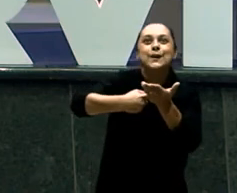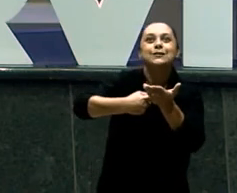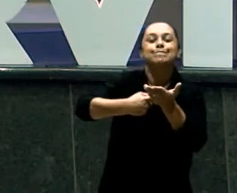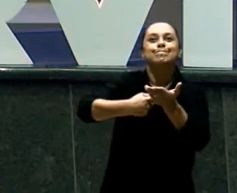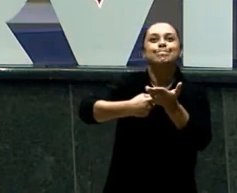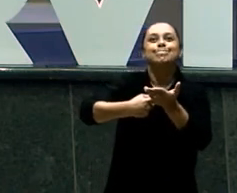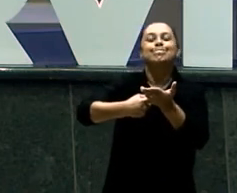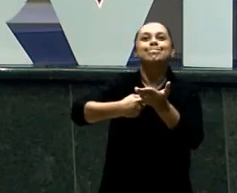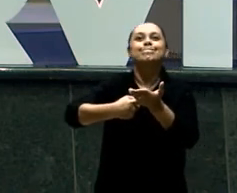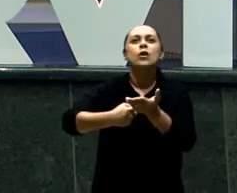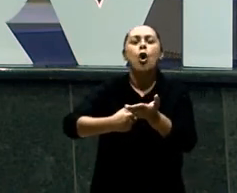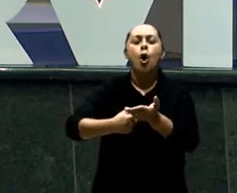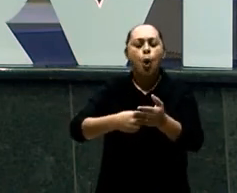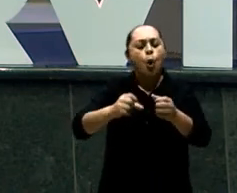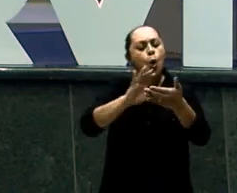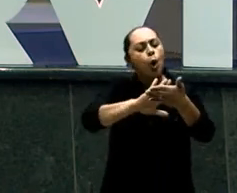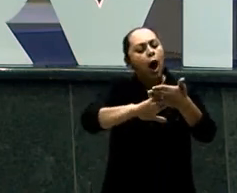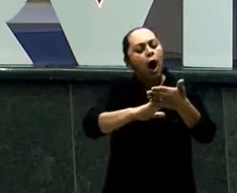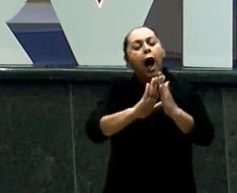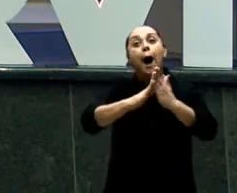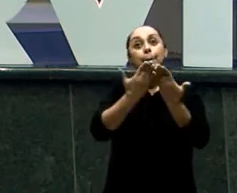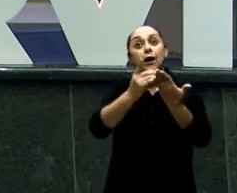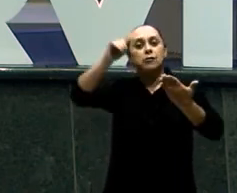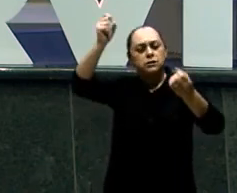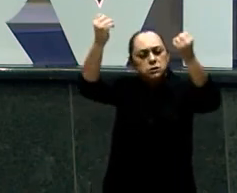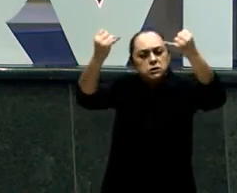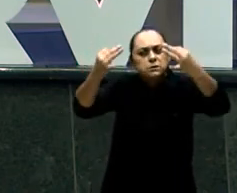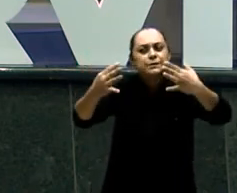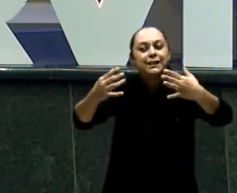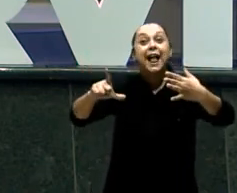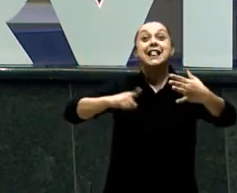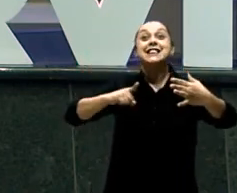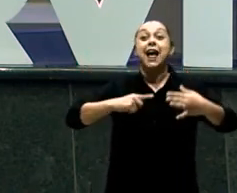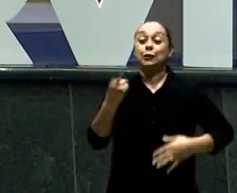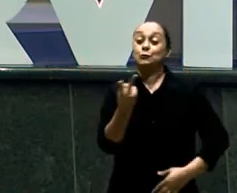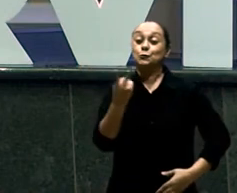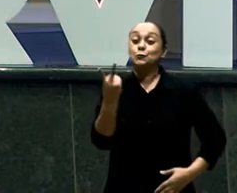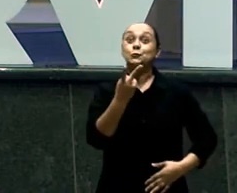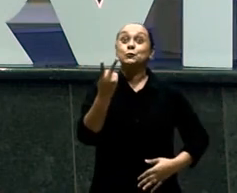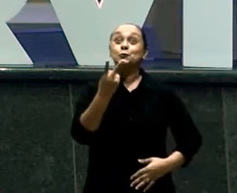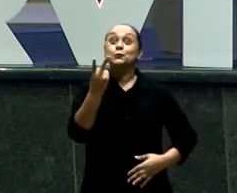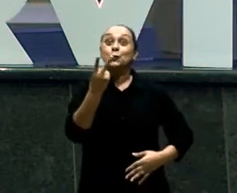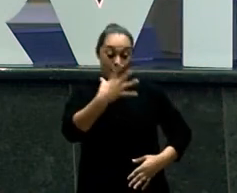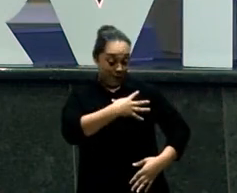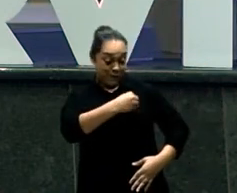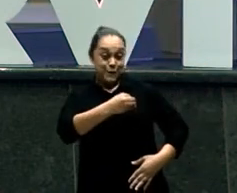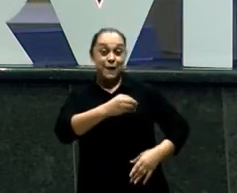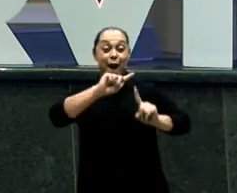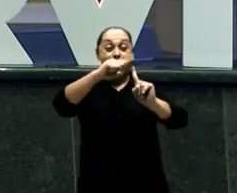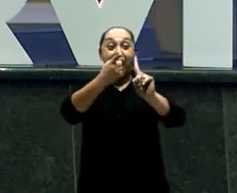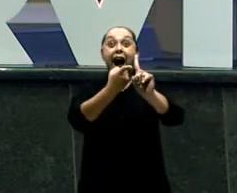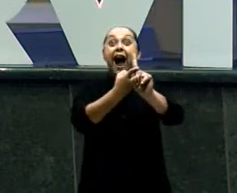Diz Eis Gêmeos No seu ventre Só que Não é igual Hoje Hoje a gente